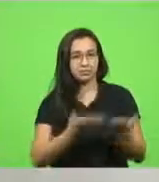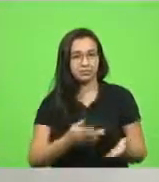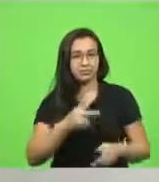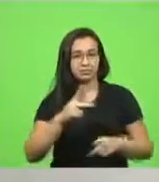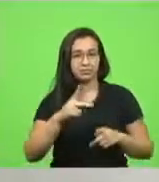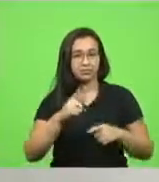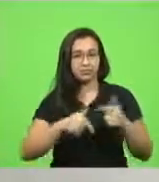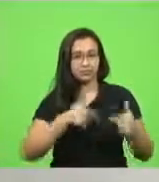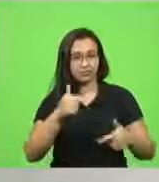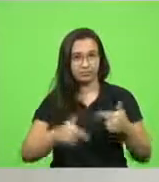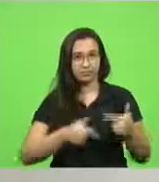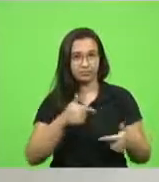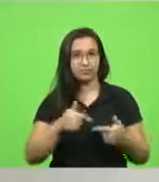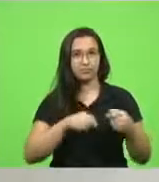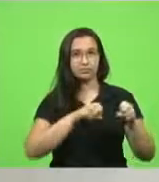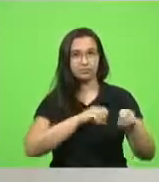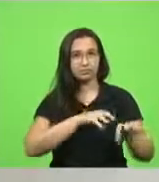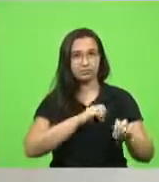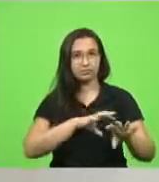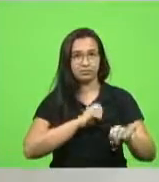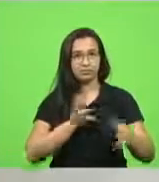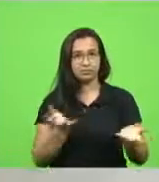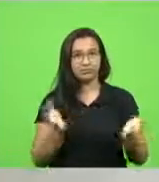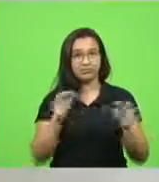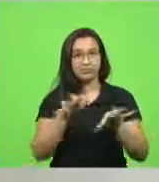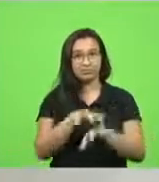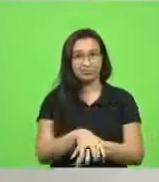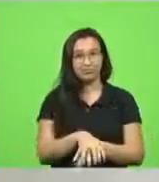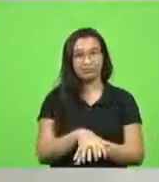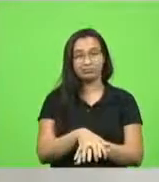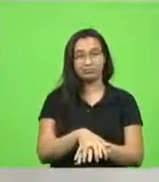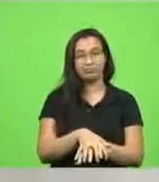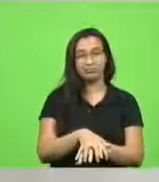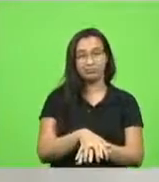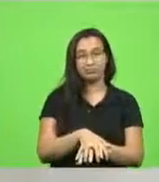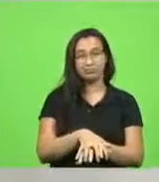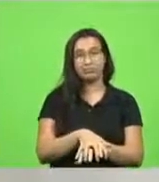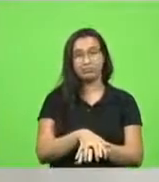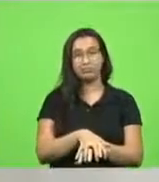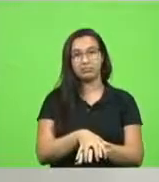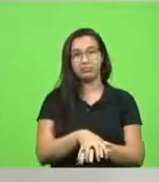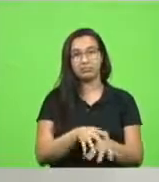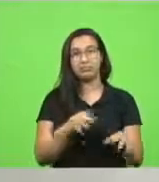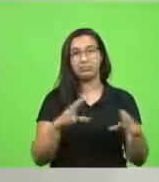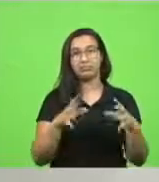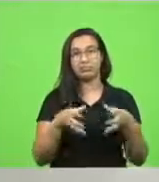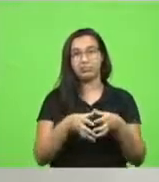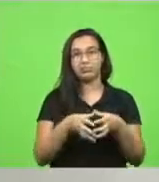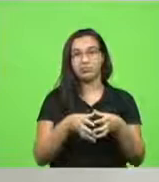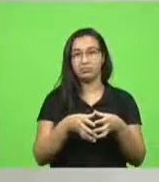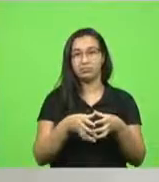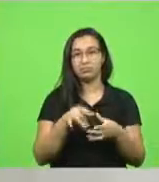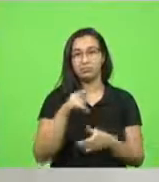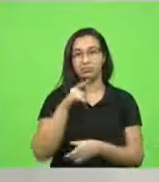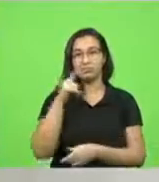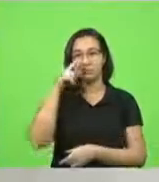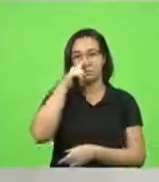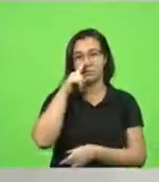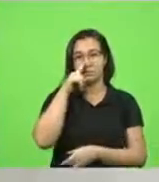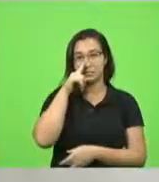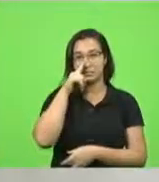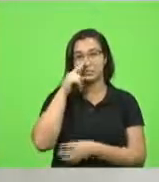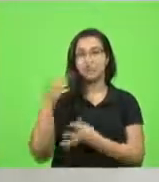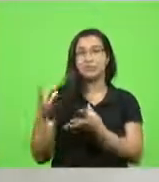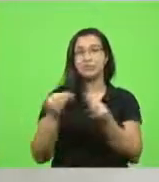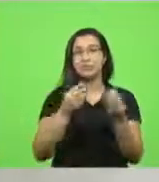educação, que estão incluídos no grupo de risco, mas lá na quarta fase, no quarto grupo, muita gente disse que era